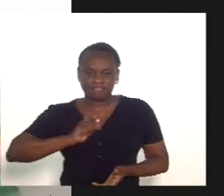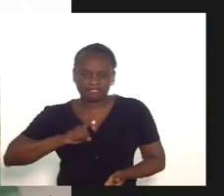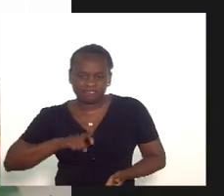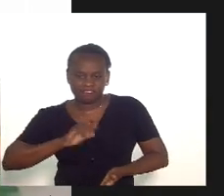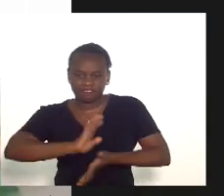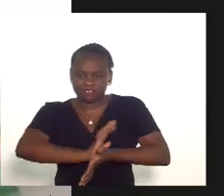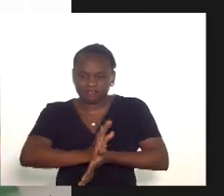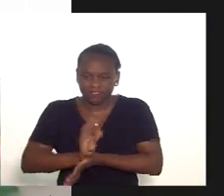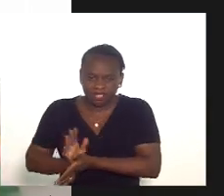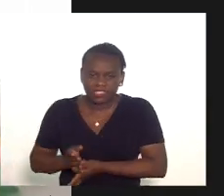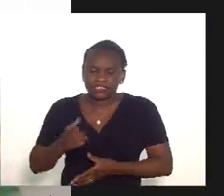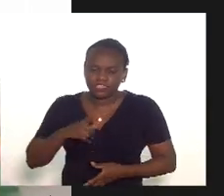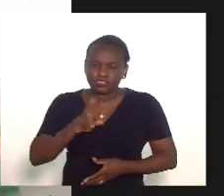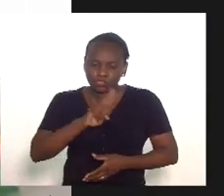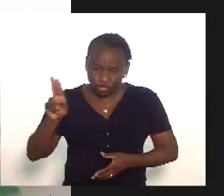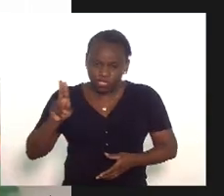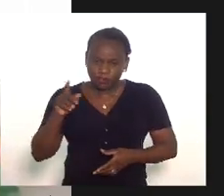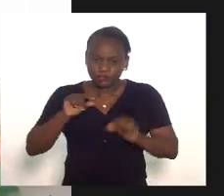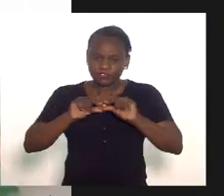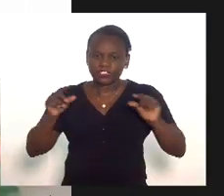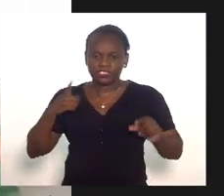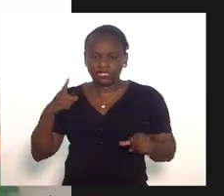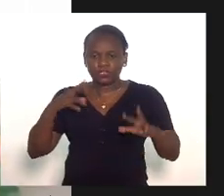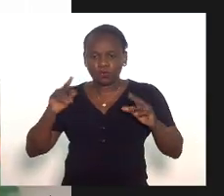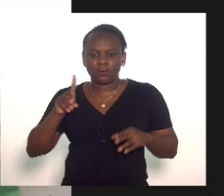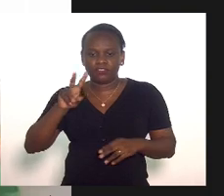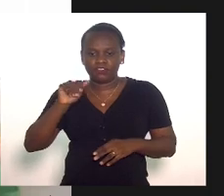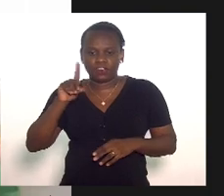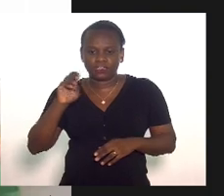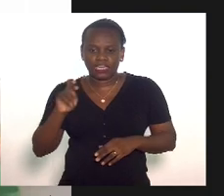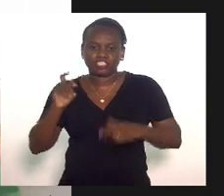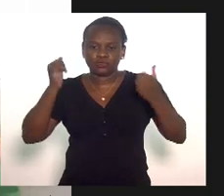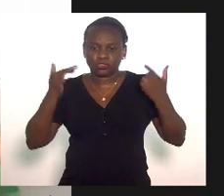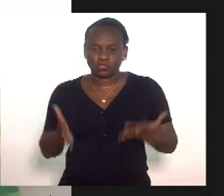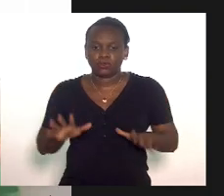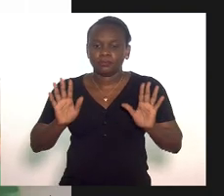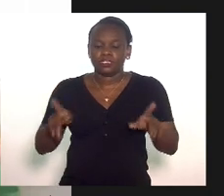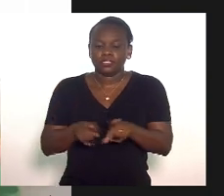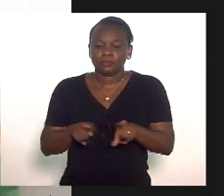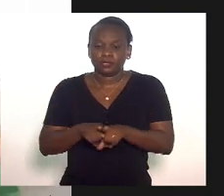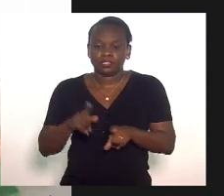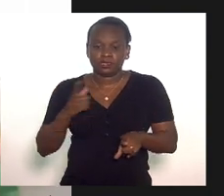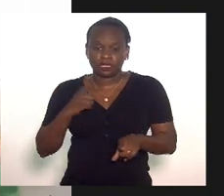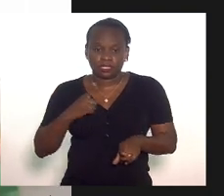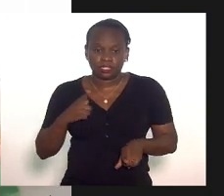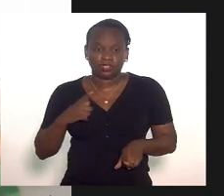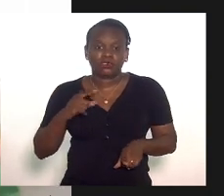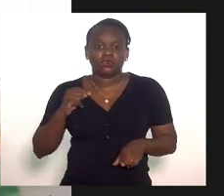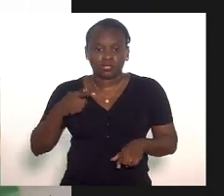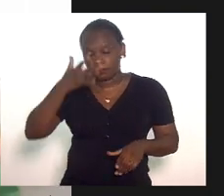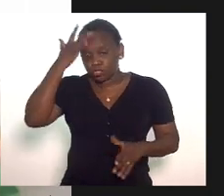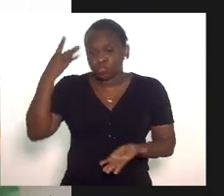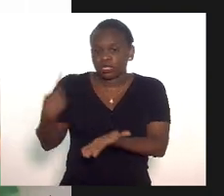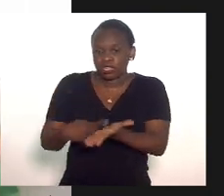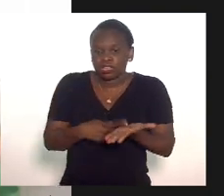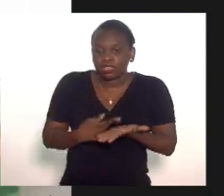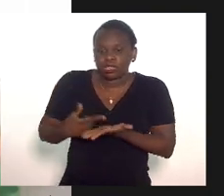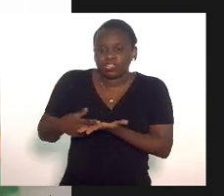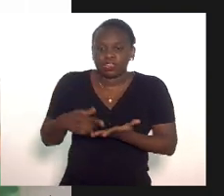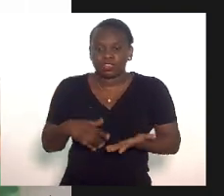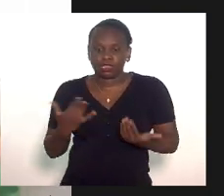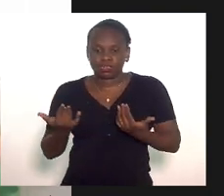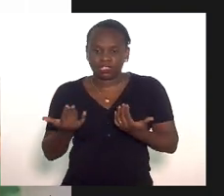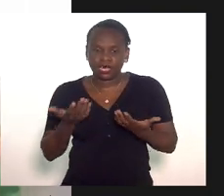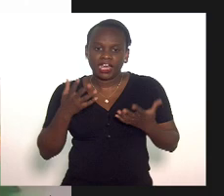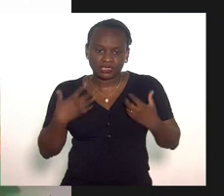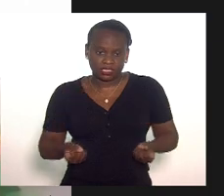sobrenome como o deputado Valdeck Carneiro falou mas também tem também cúmplices e o governador do